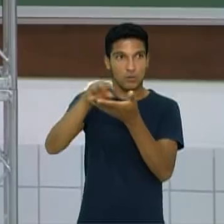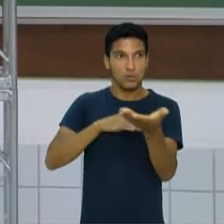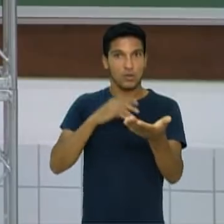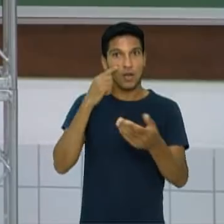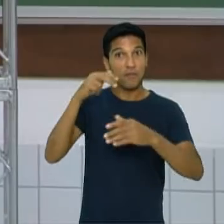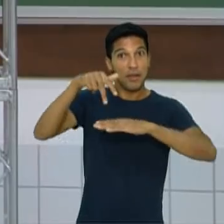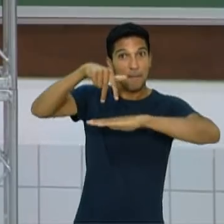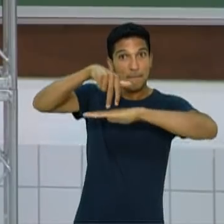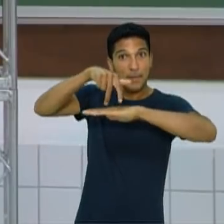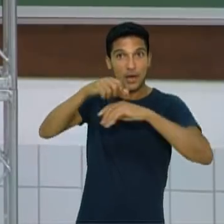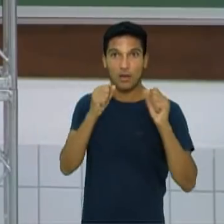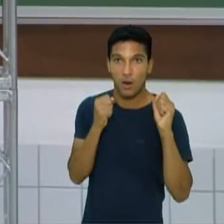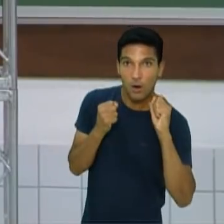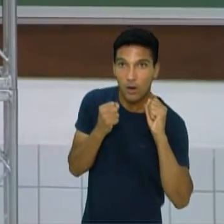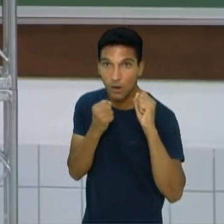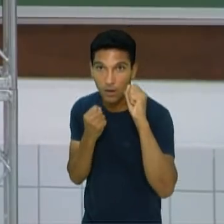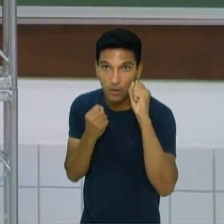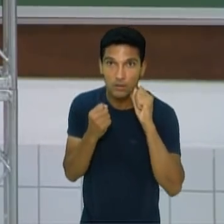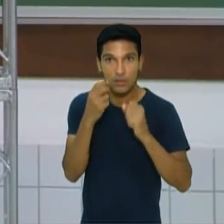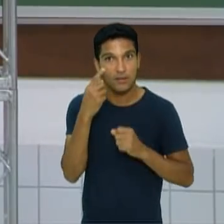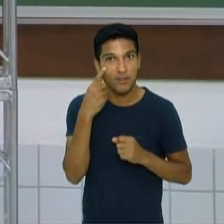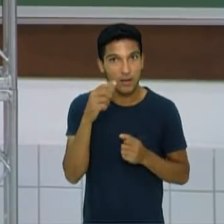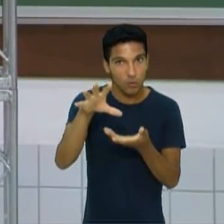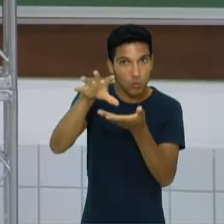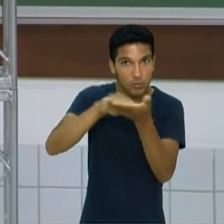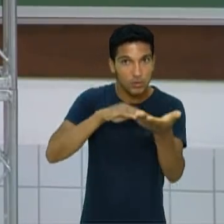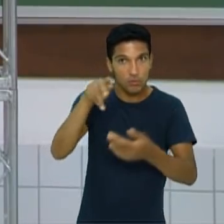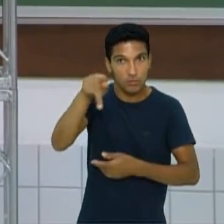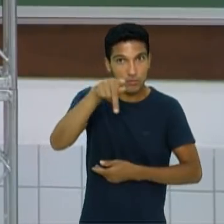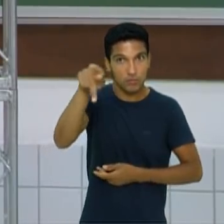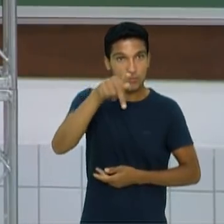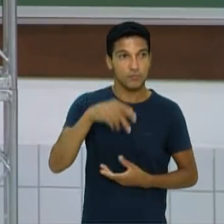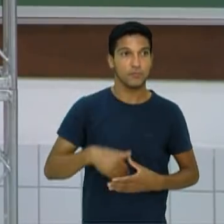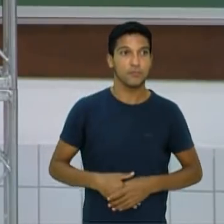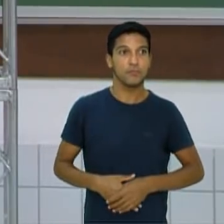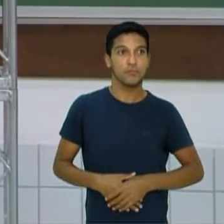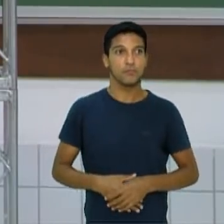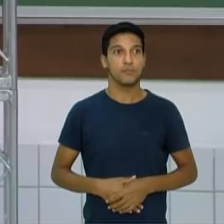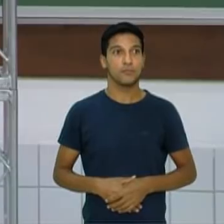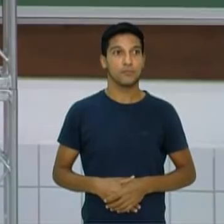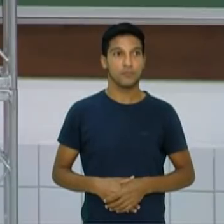pernas, né? Faz o movimento das pernas aí. Prontinho? Vamos lá. Jebe,